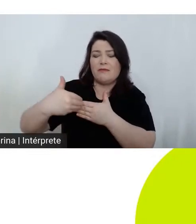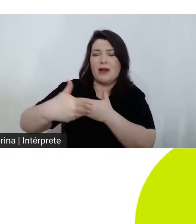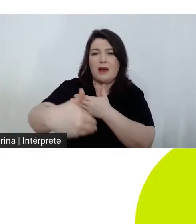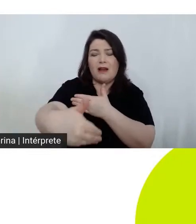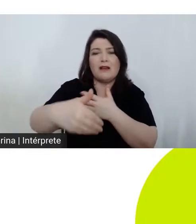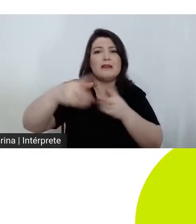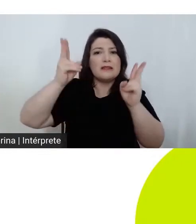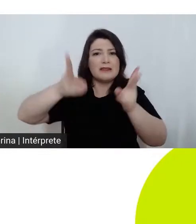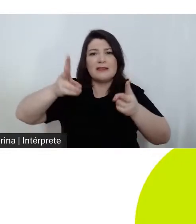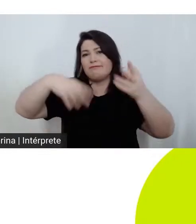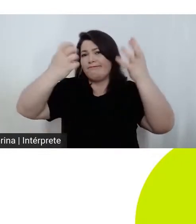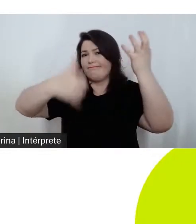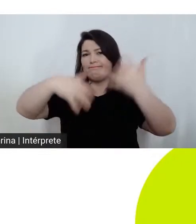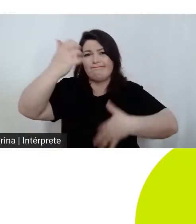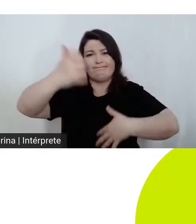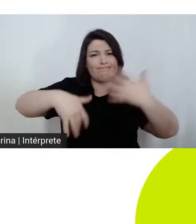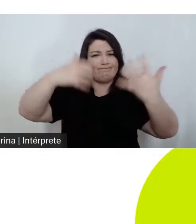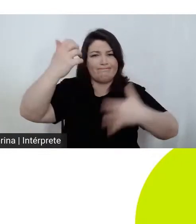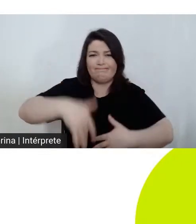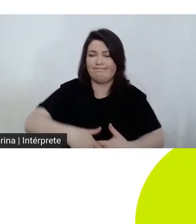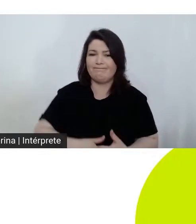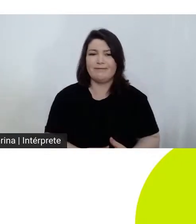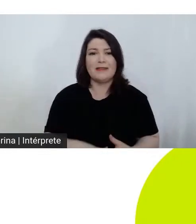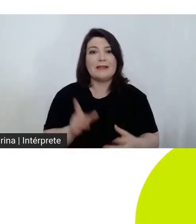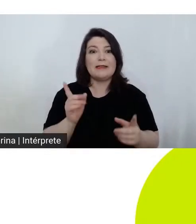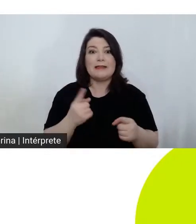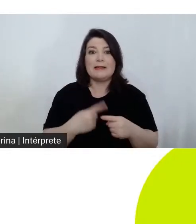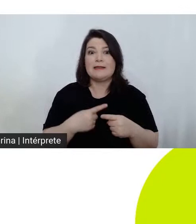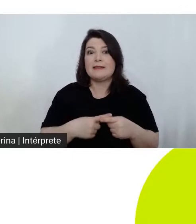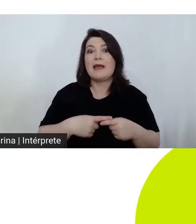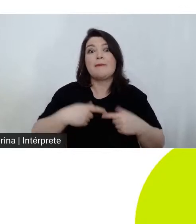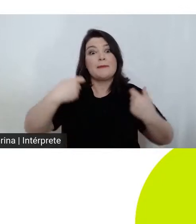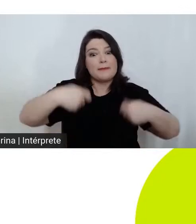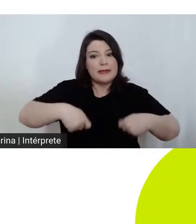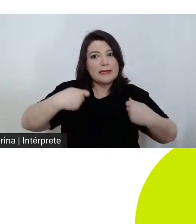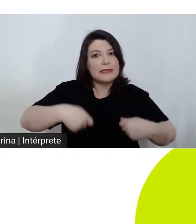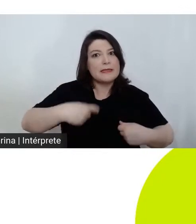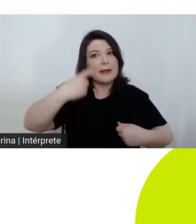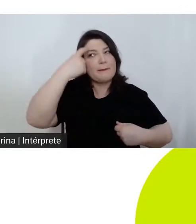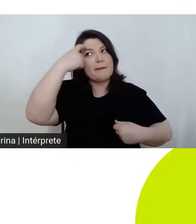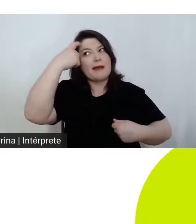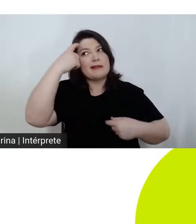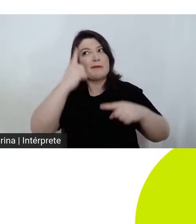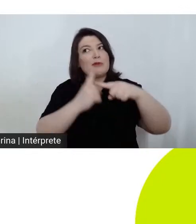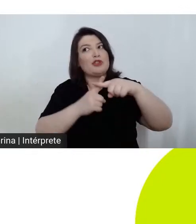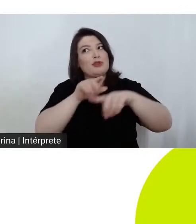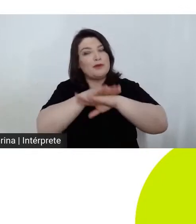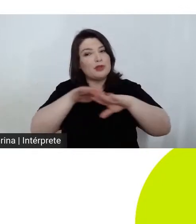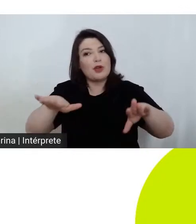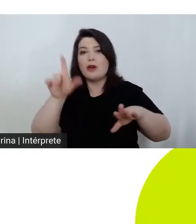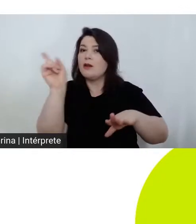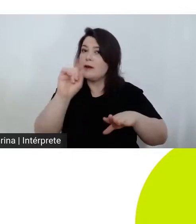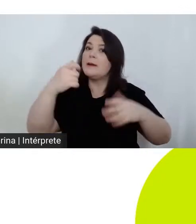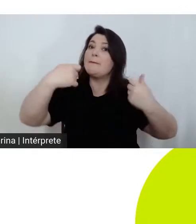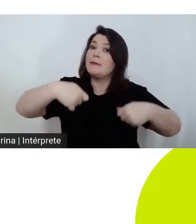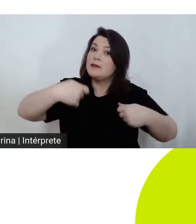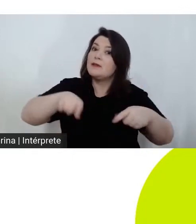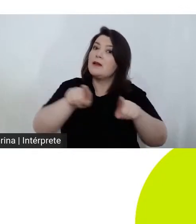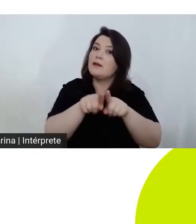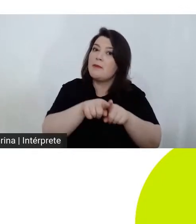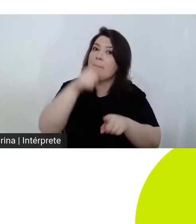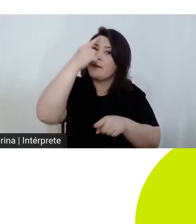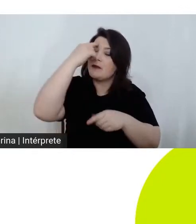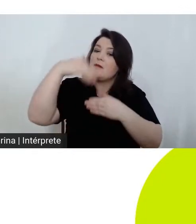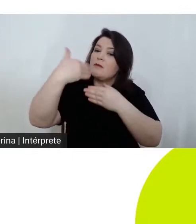que uma certa dose de pessimismo ou pelo menos de ceticismo por último é evidente que há um